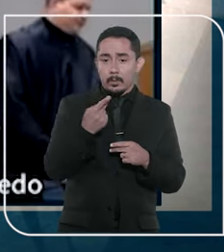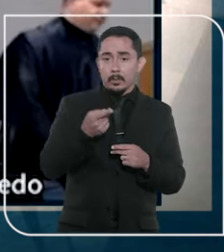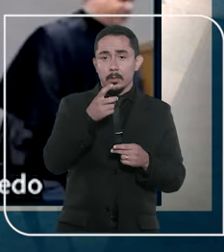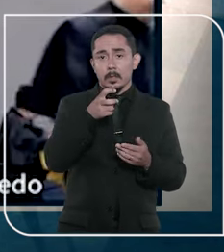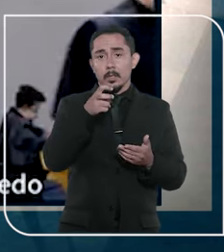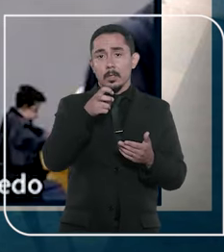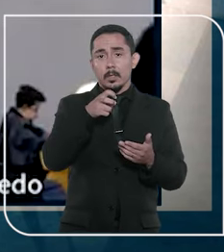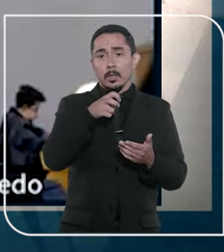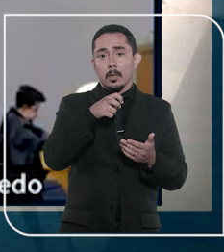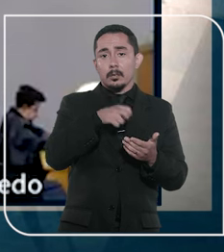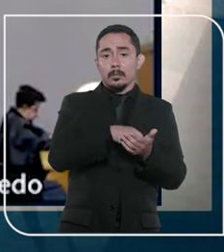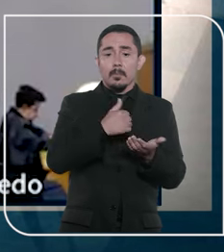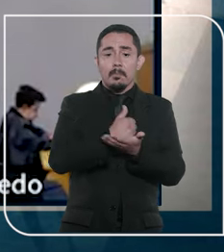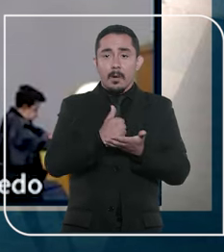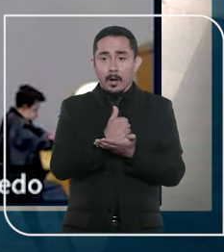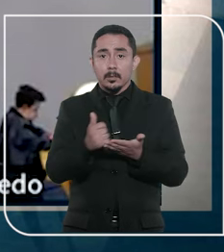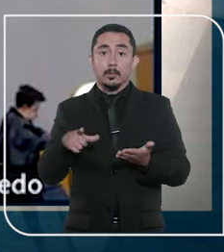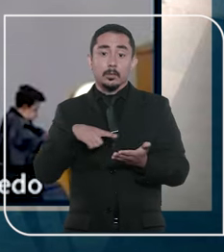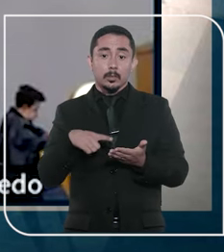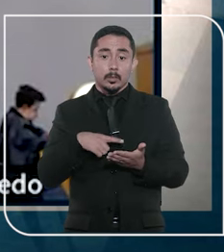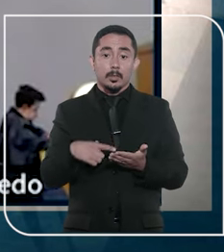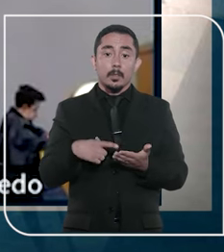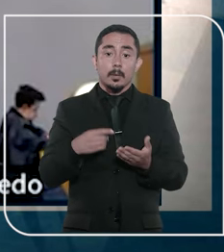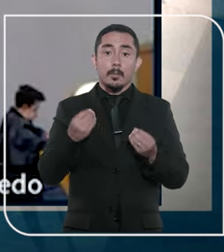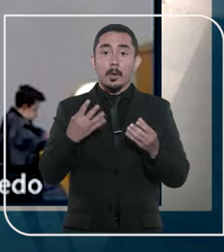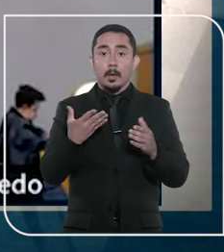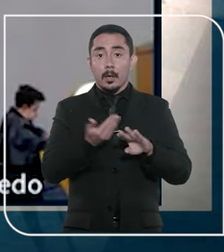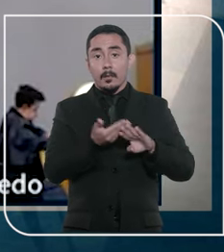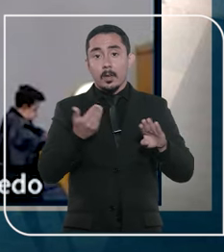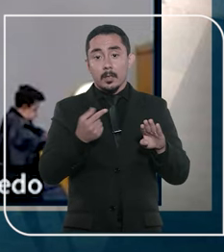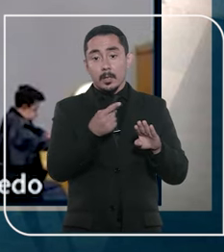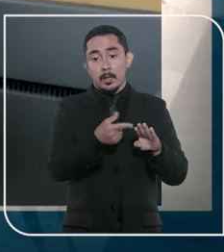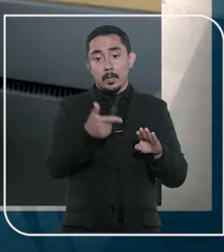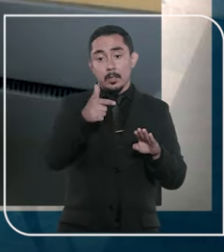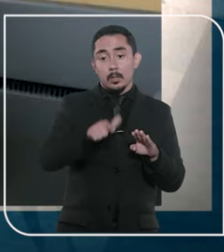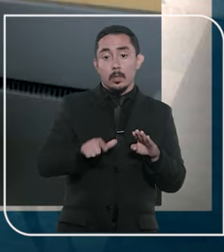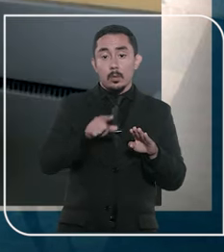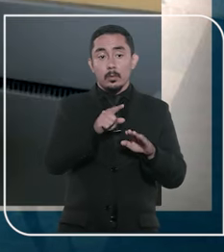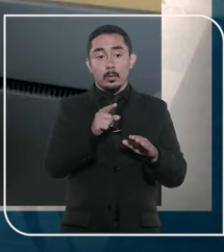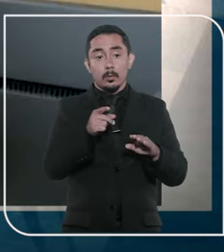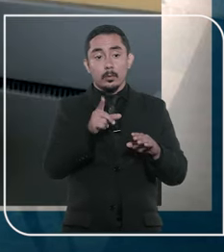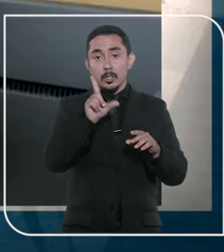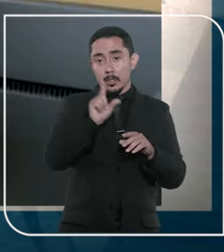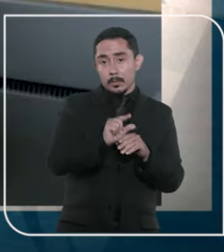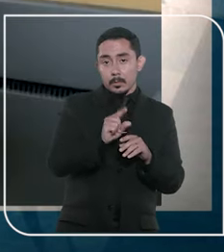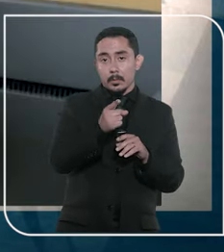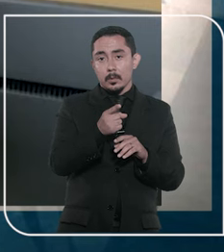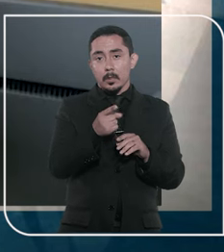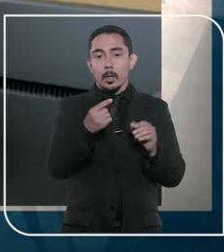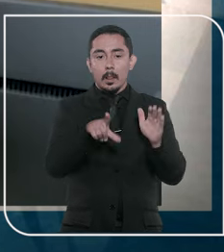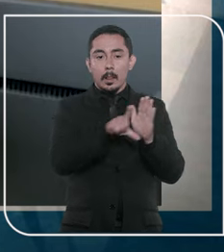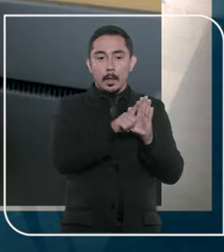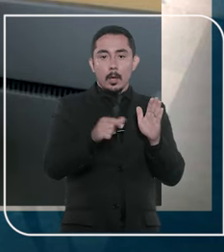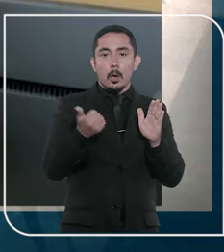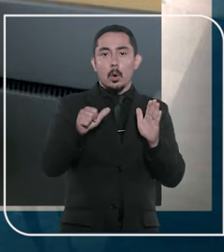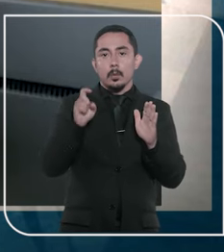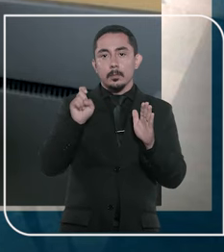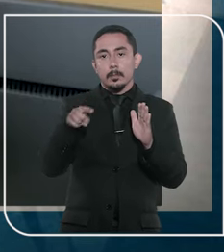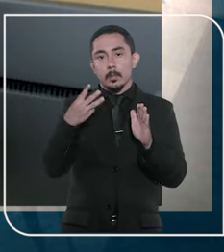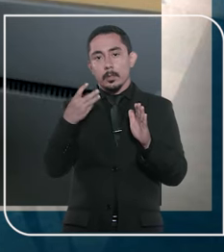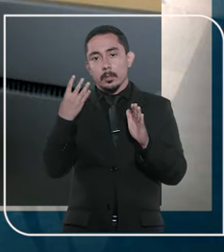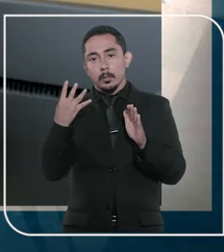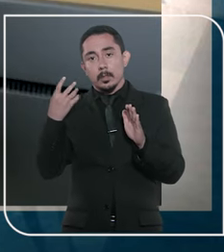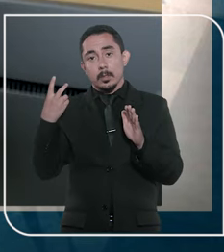pena, o ministro afirmou que a condenação não trouxe fundamentação idônea para afastar a incidência da causa de diminuição